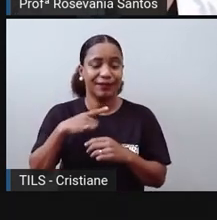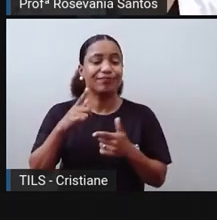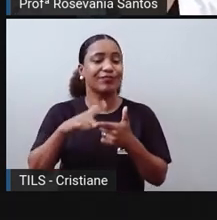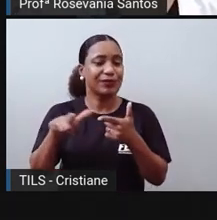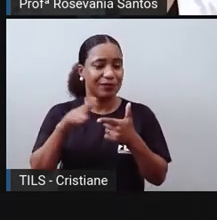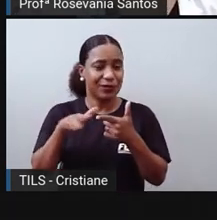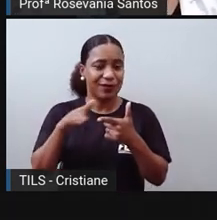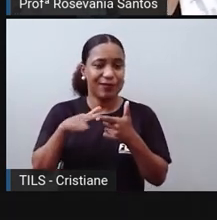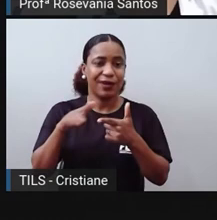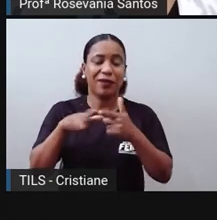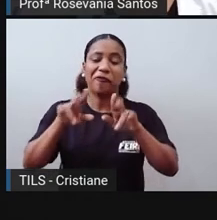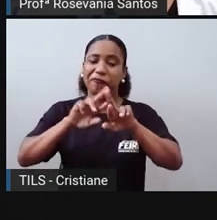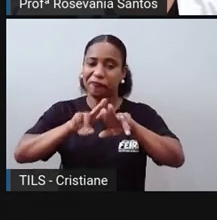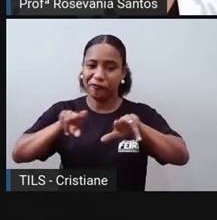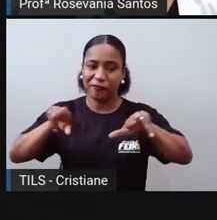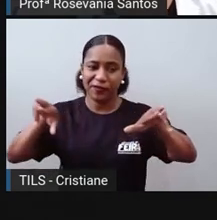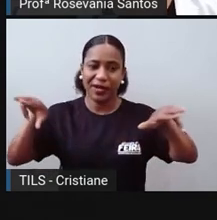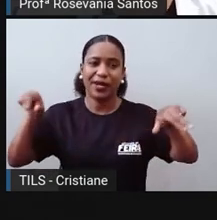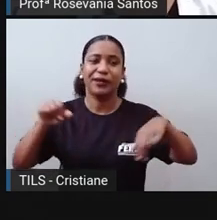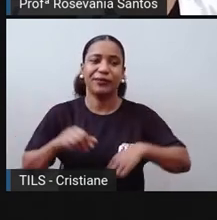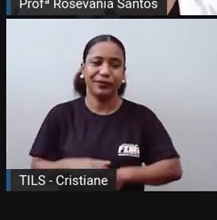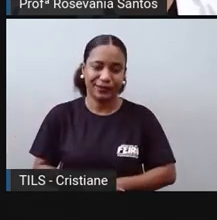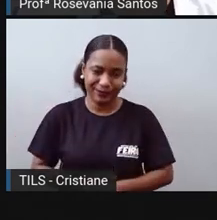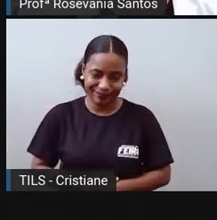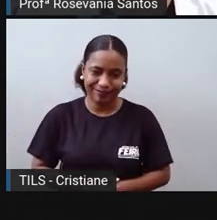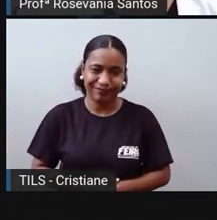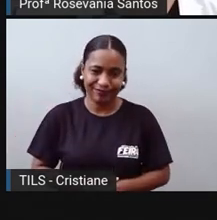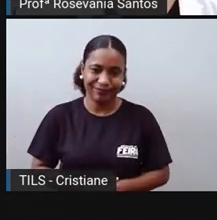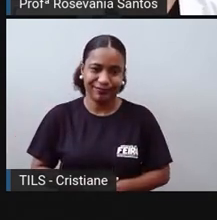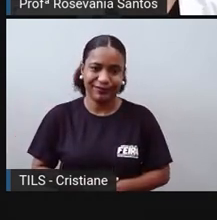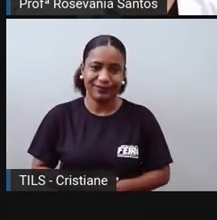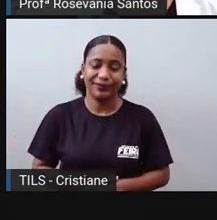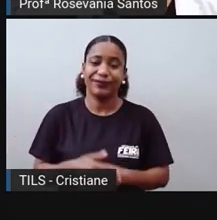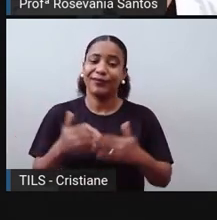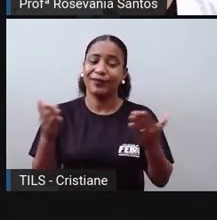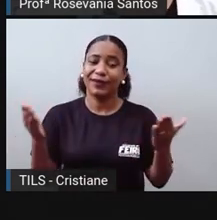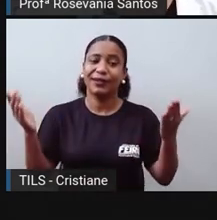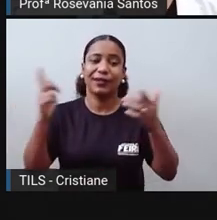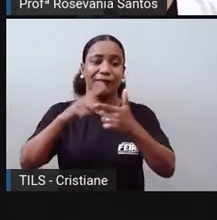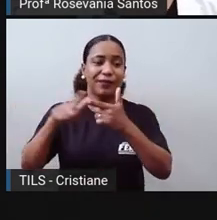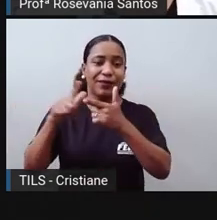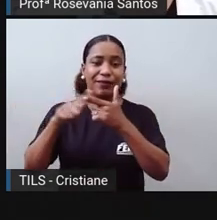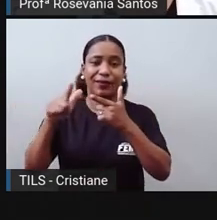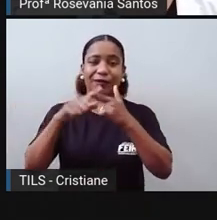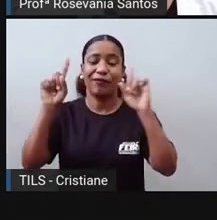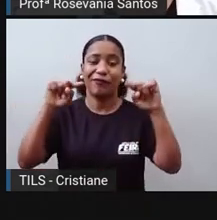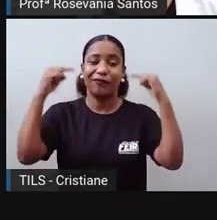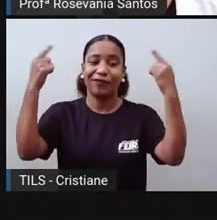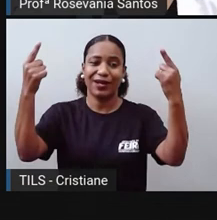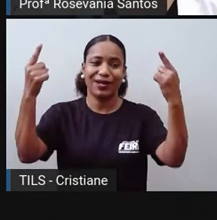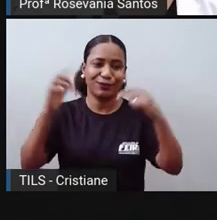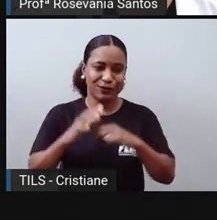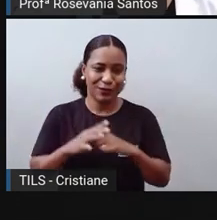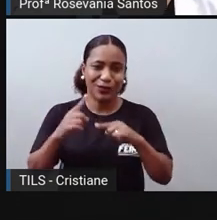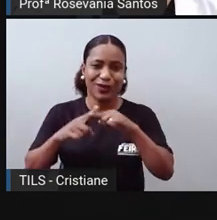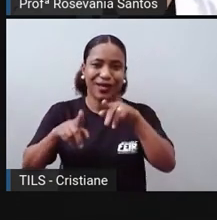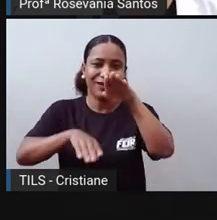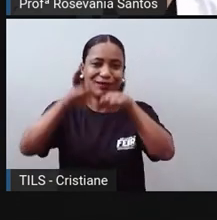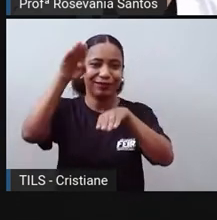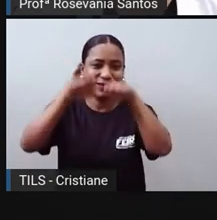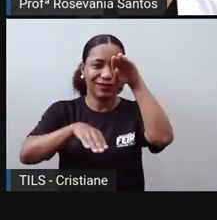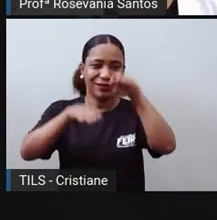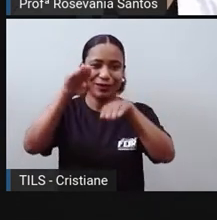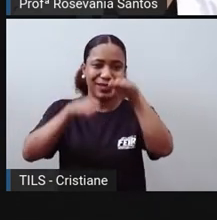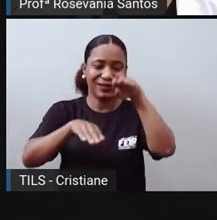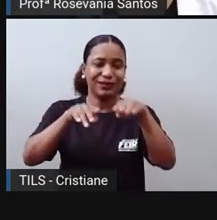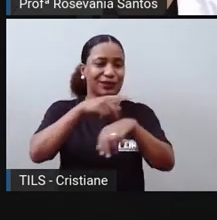acabam perdendo muito em assinar determinados tipos de acordos e acabam assinando porque a desigualdade e o desemprego do país é tão grande